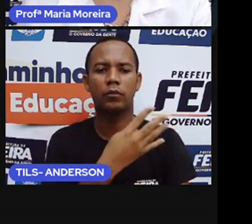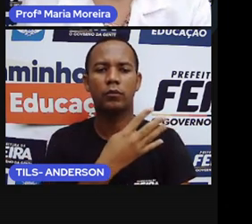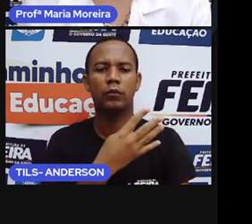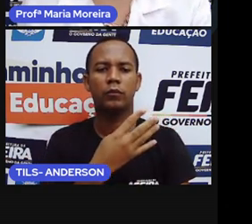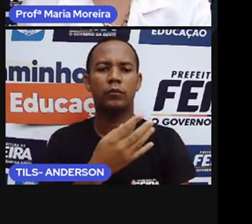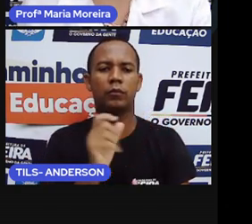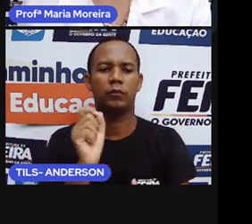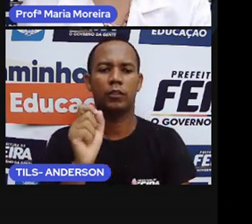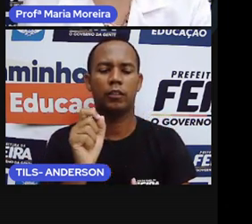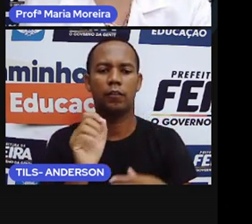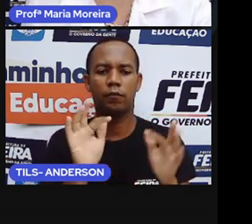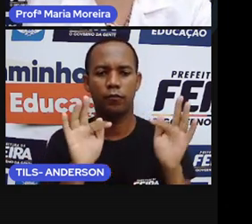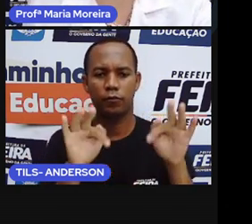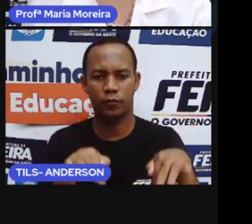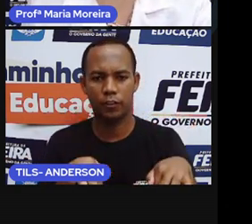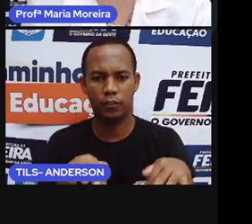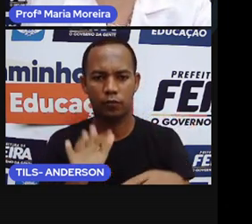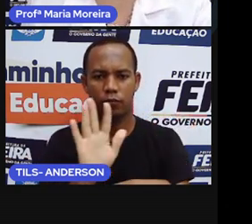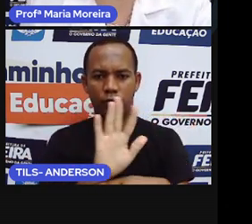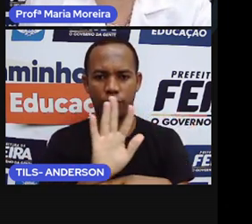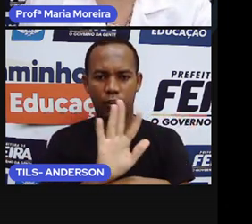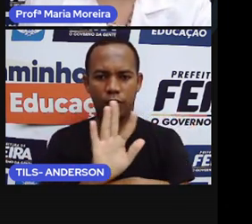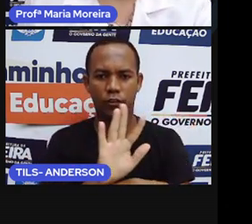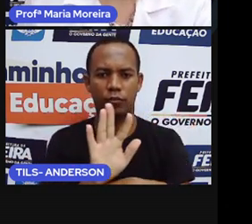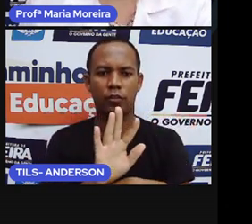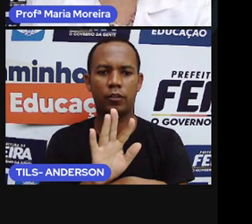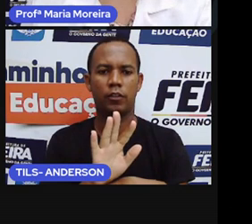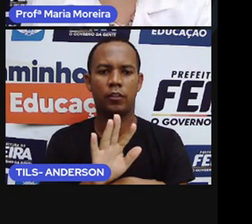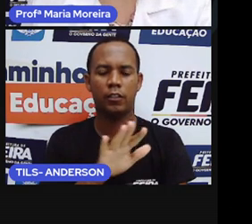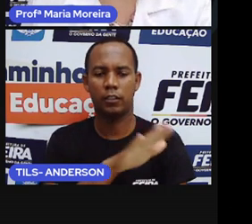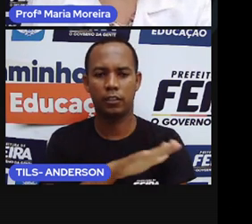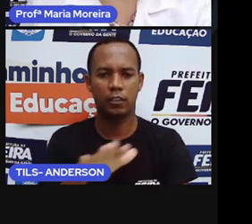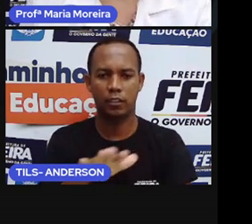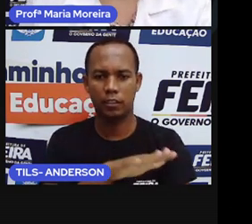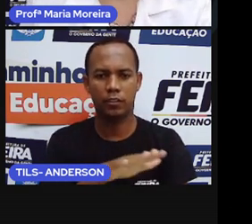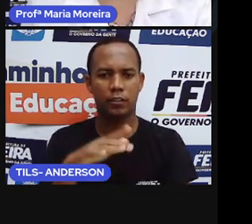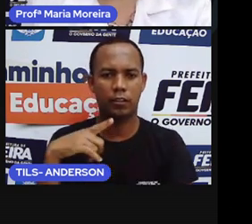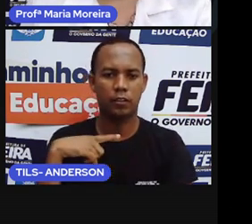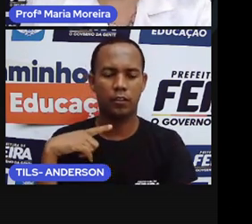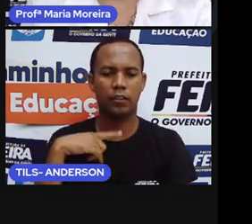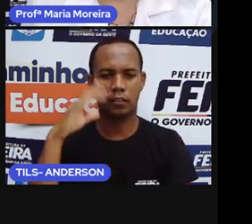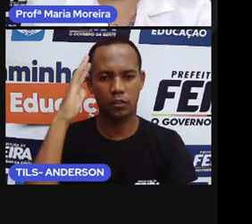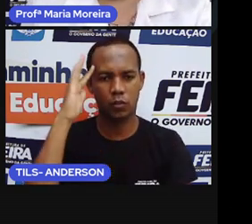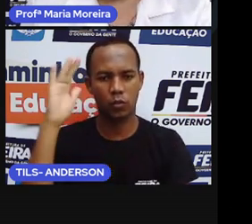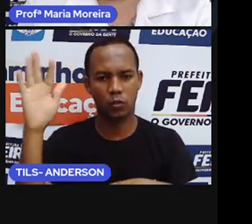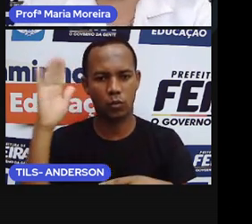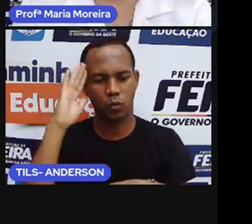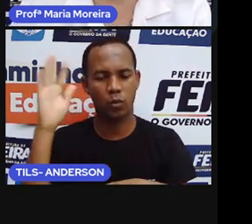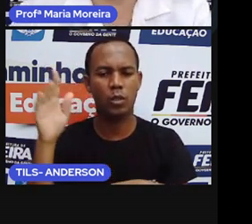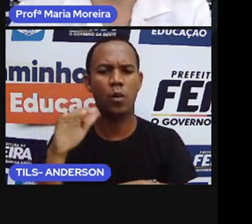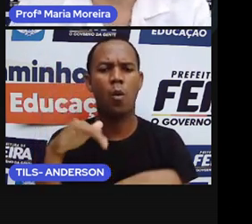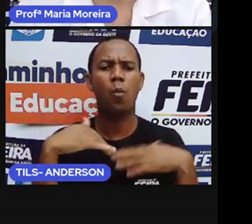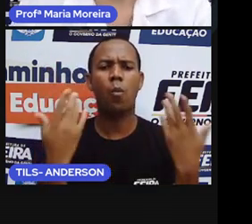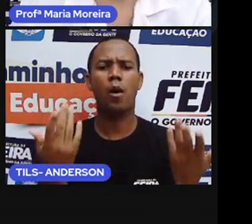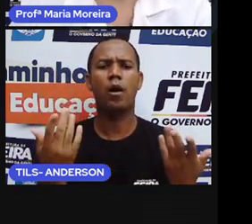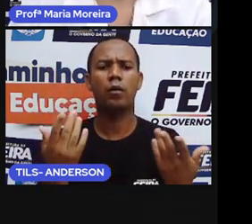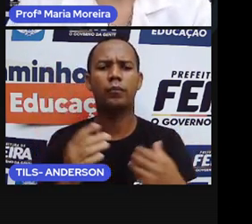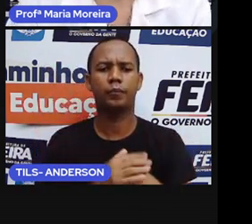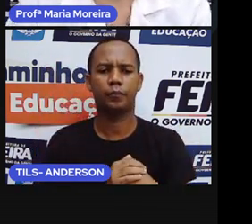vídeo, a repórter diz que toda criança tem um sonho. Qual é o sonho dele? E o seu? Qual o seu sonho?